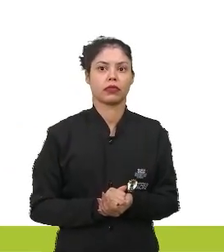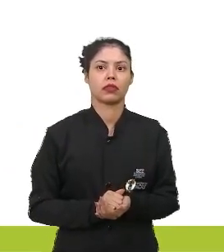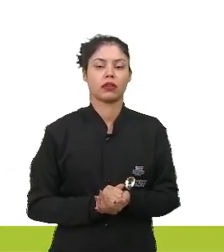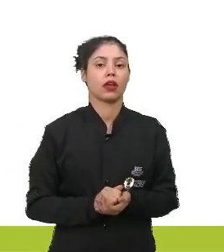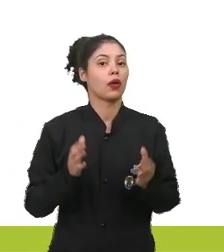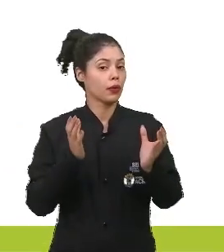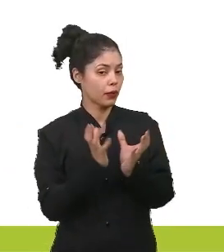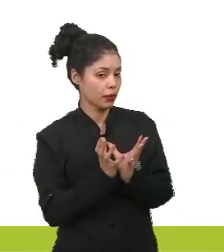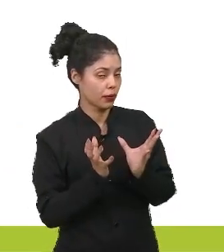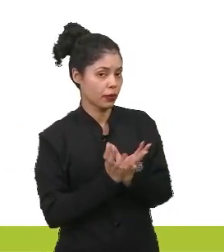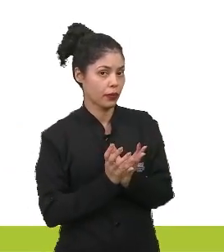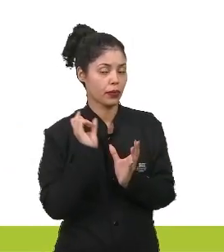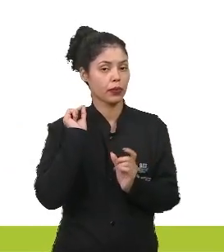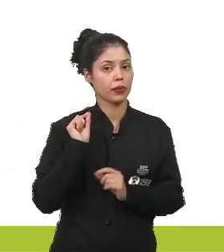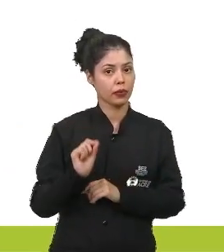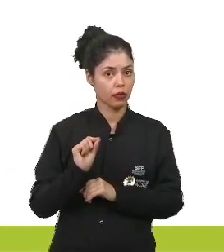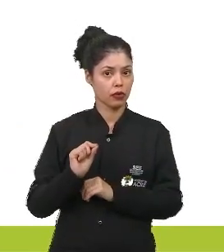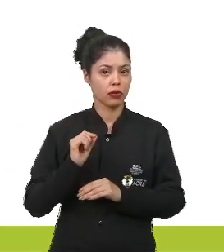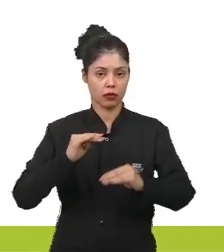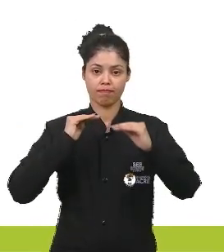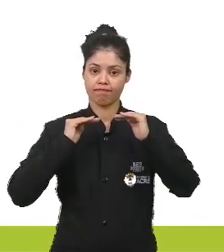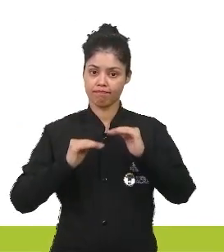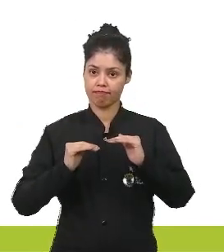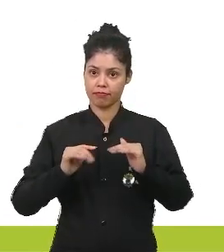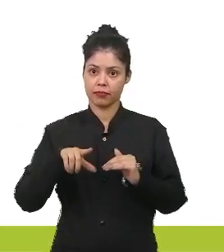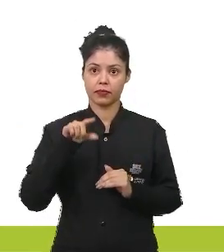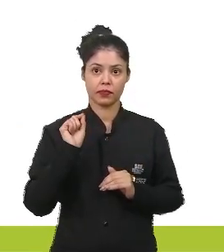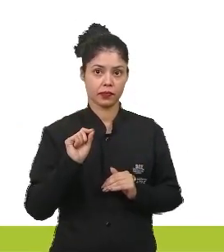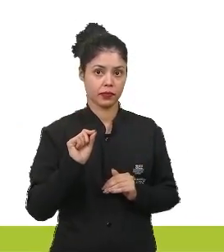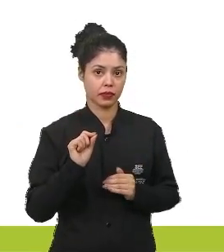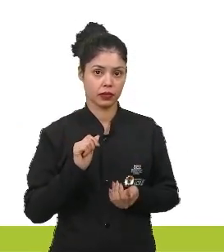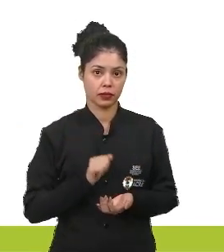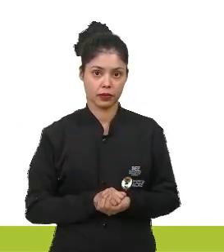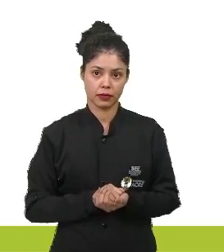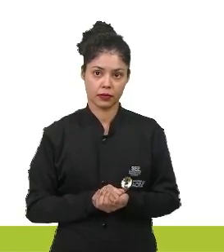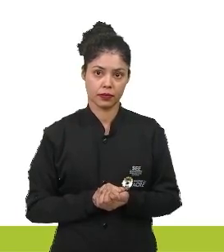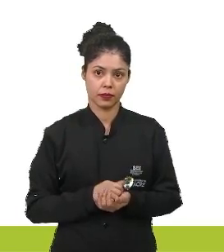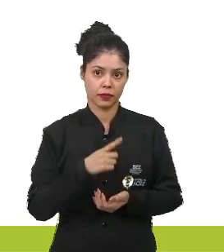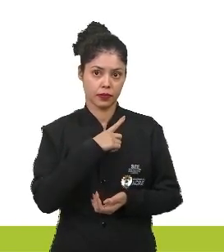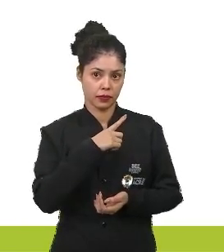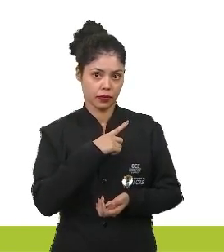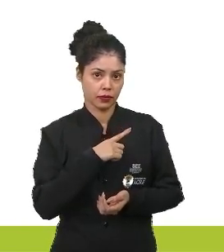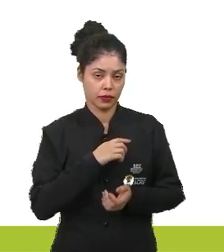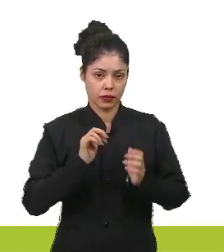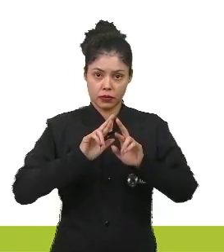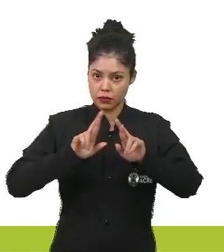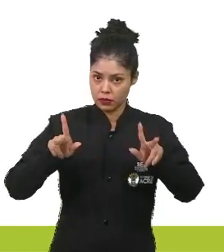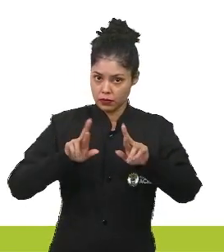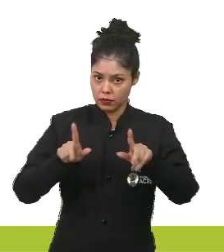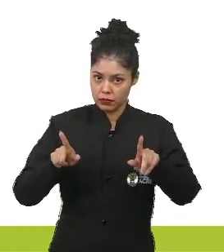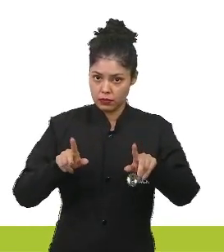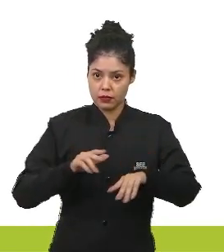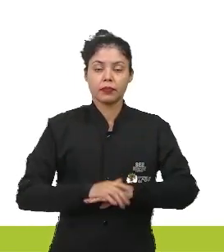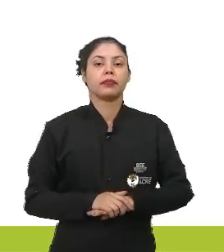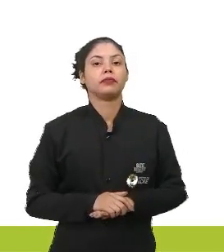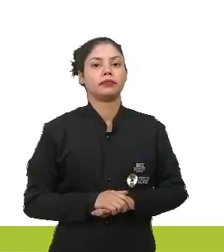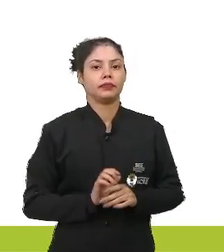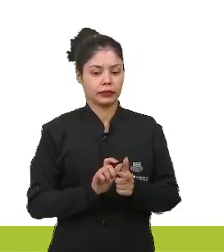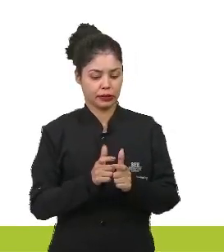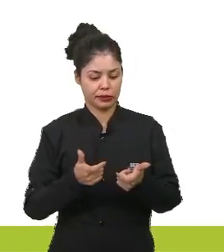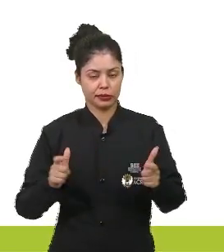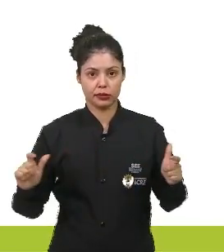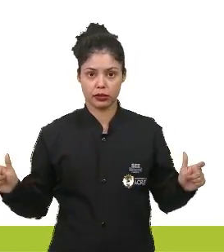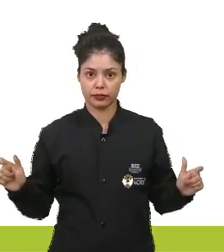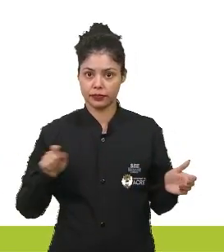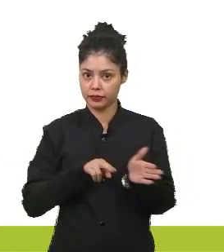Essas comunidades, elas estabelecem-se por serem indivíduos diferentes, aumenta a